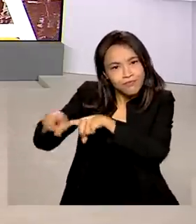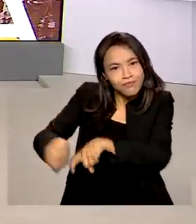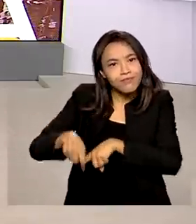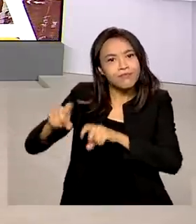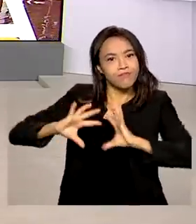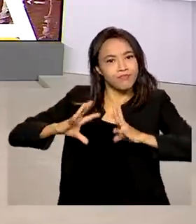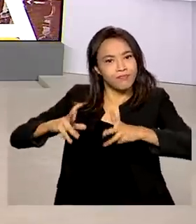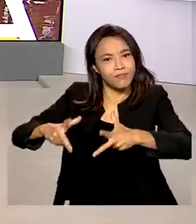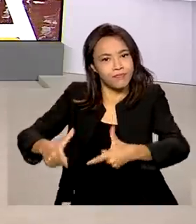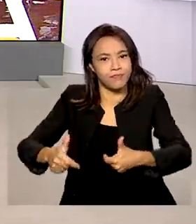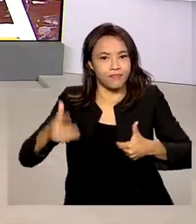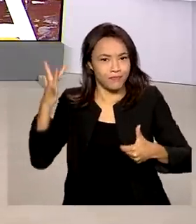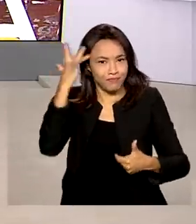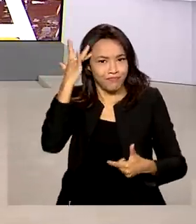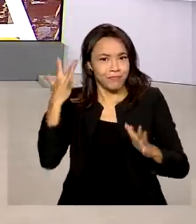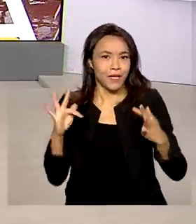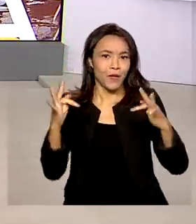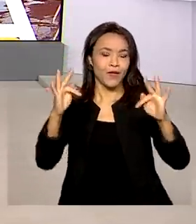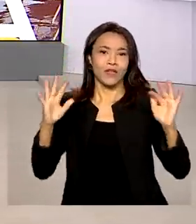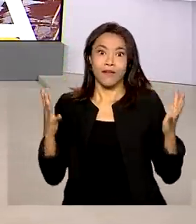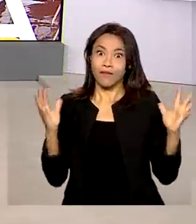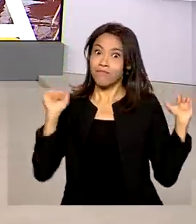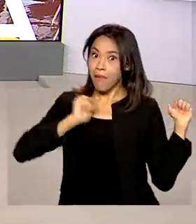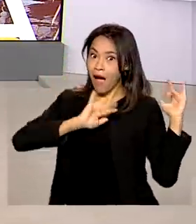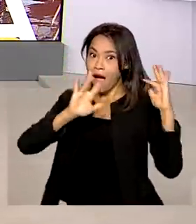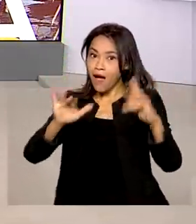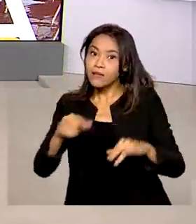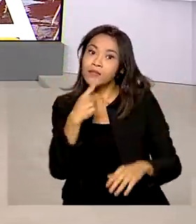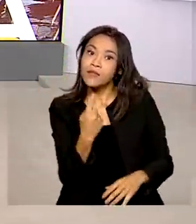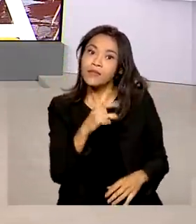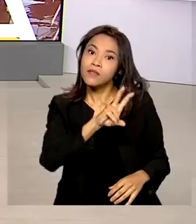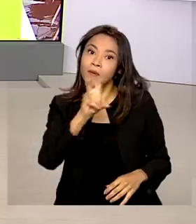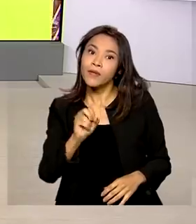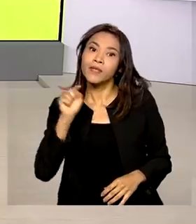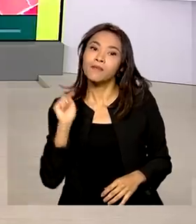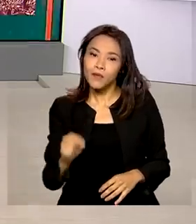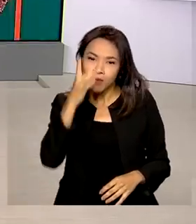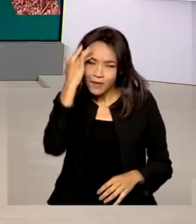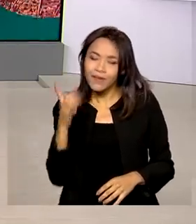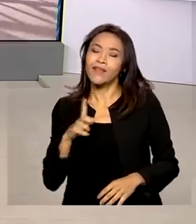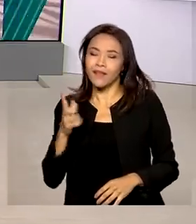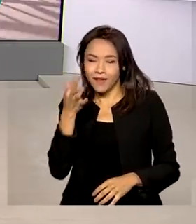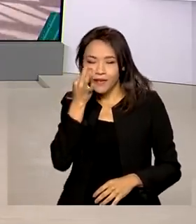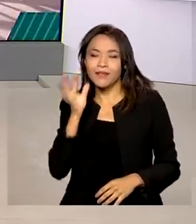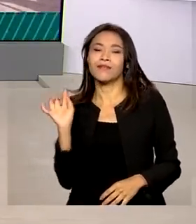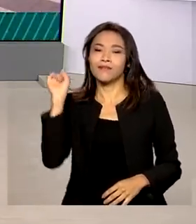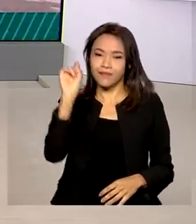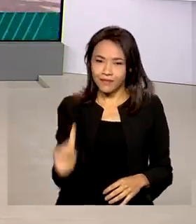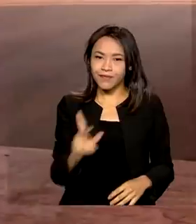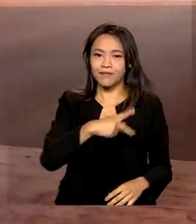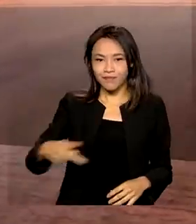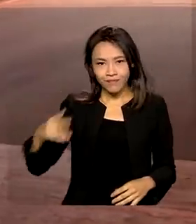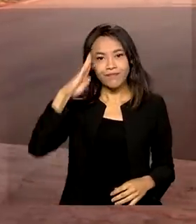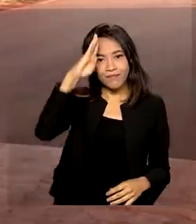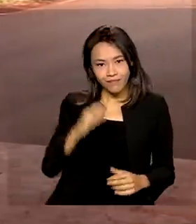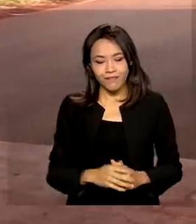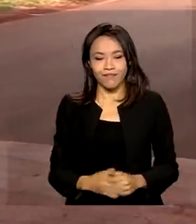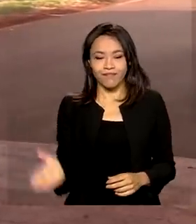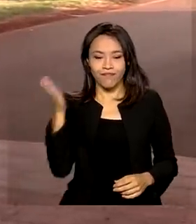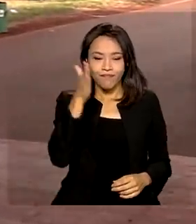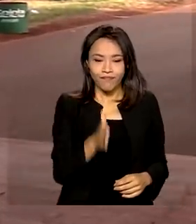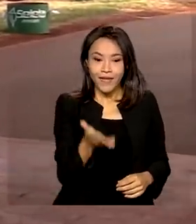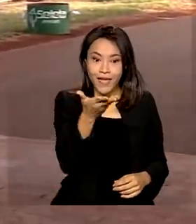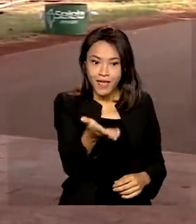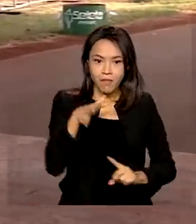o evento deve atrair 150 mil pessoas. A abertura contou com a presença do presidente Jair Bolsonaro. Vitrine da